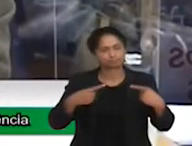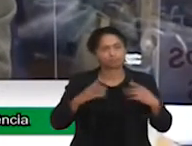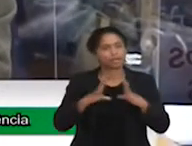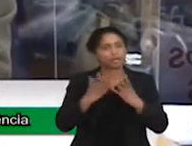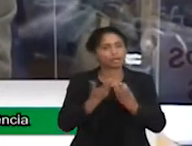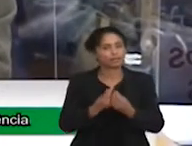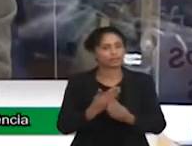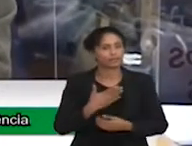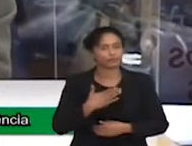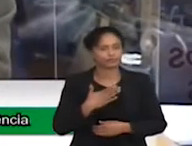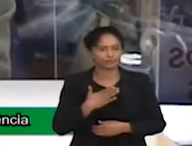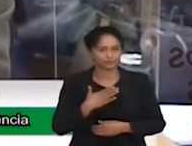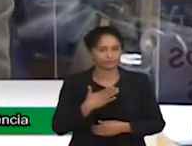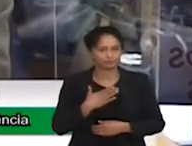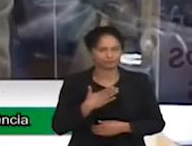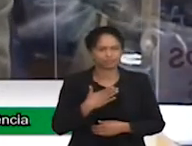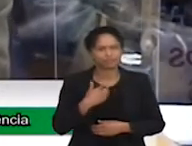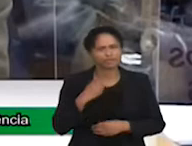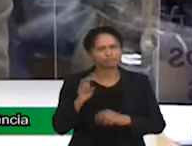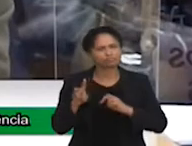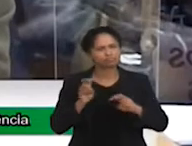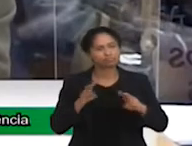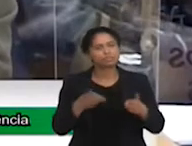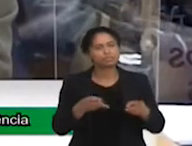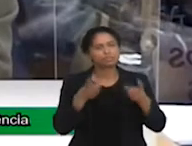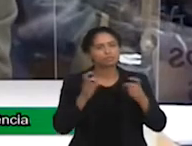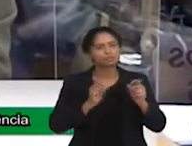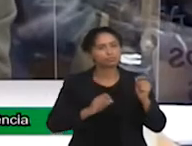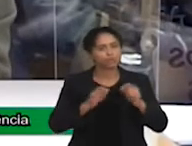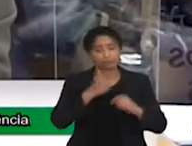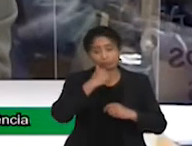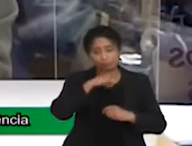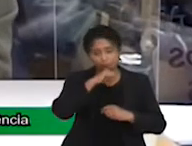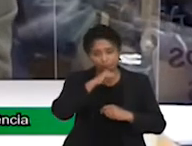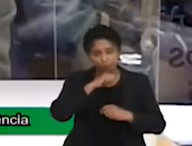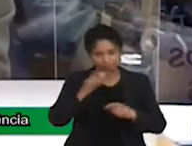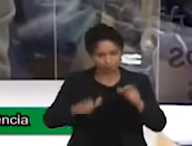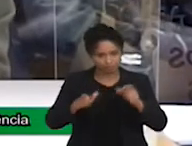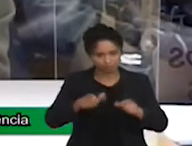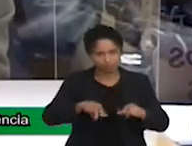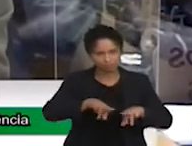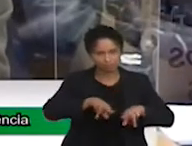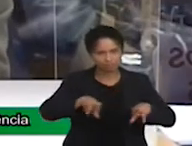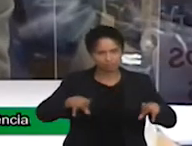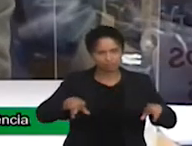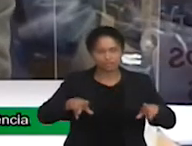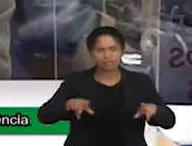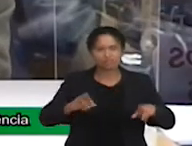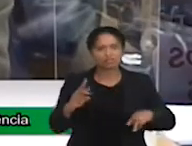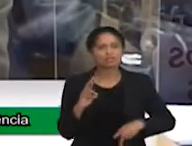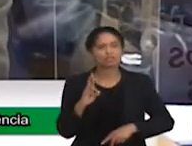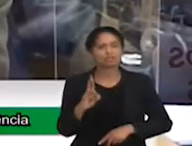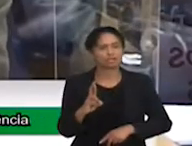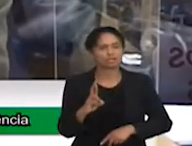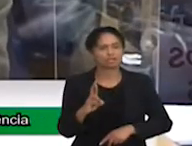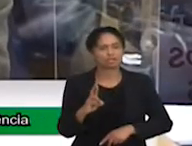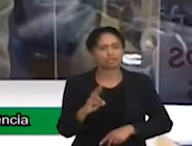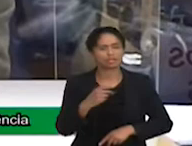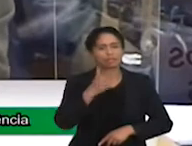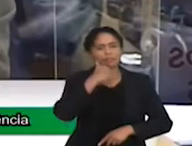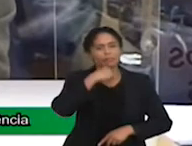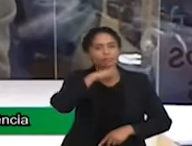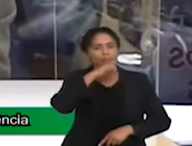aqui representa a história dos meus pais, porque através deles